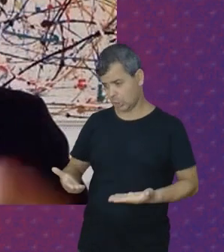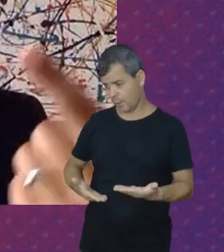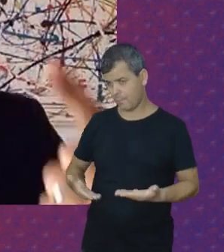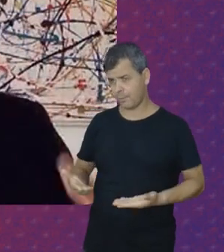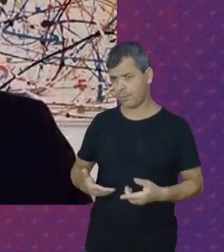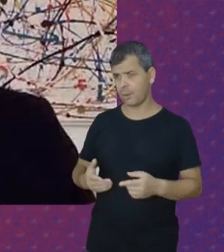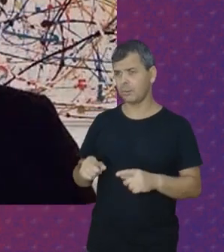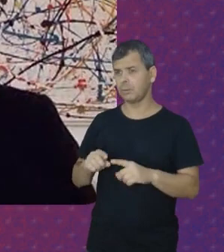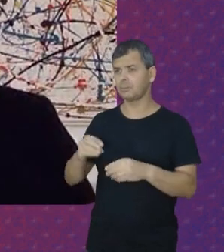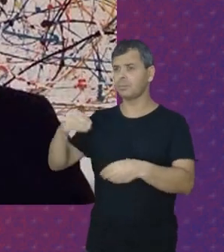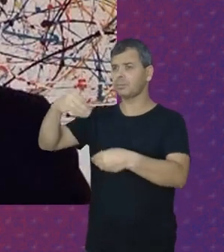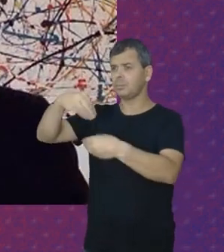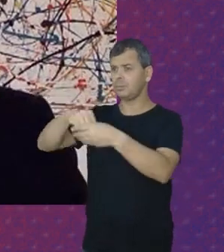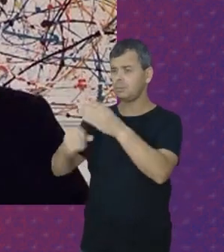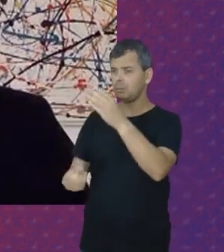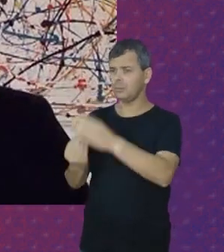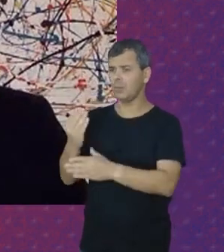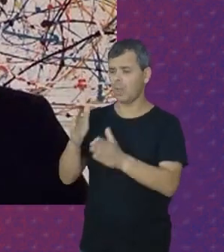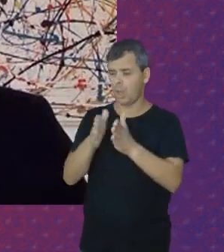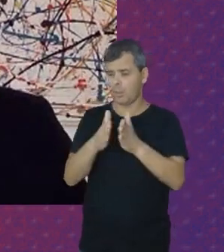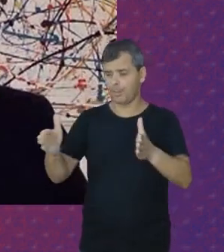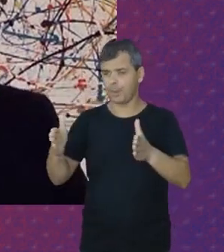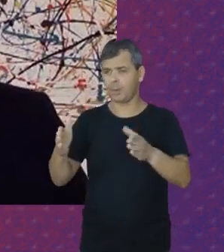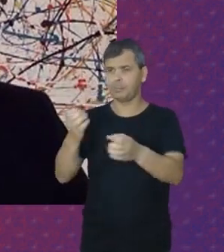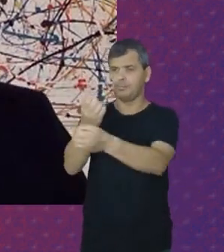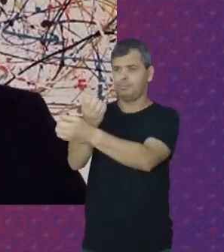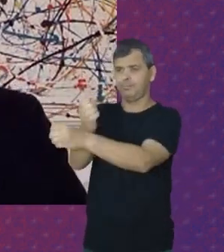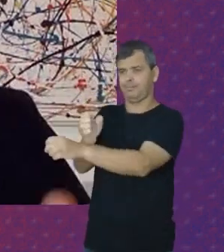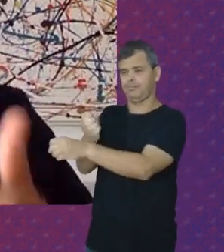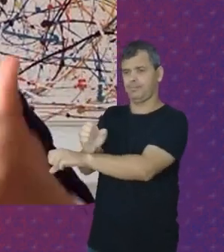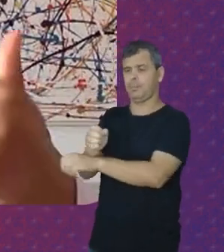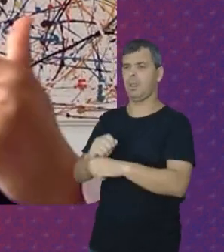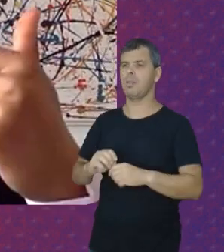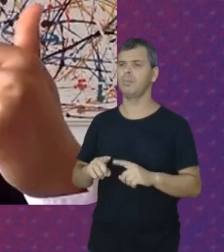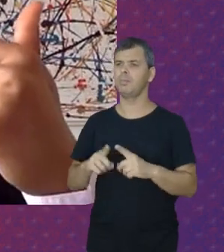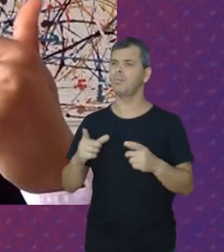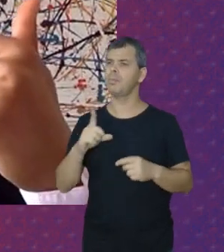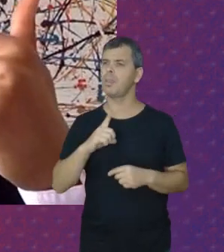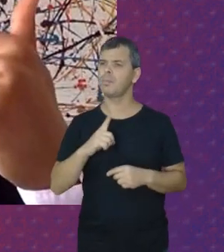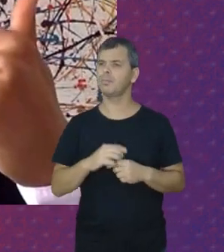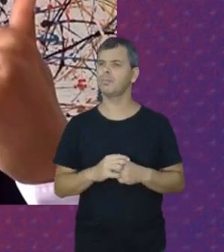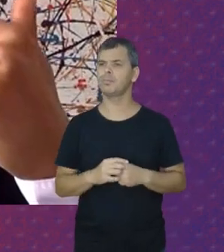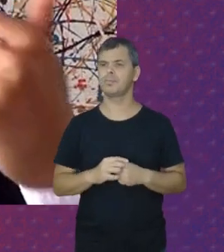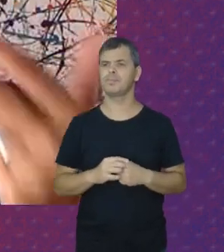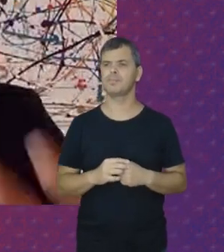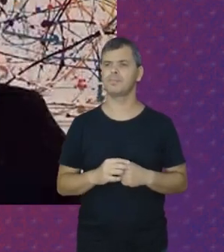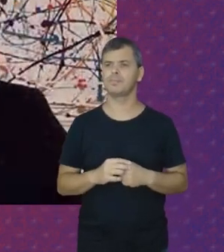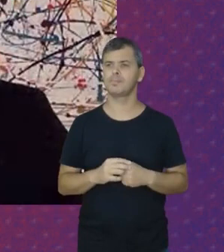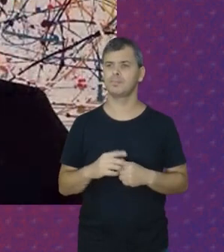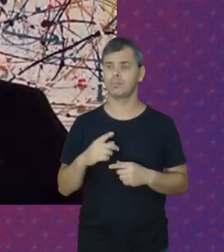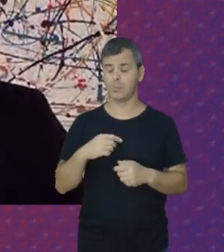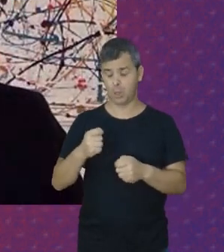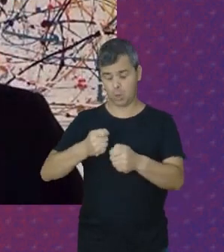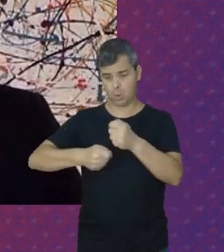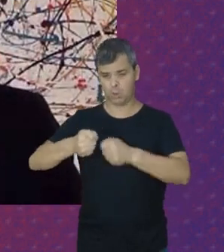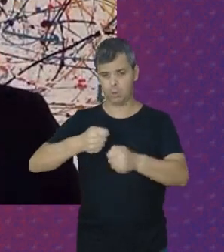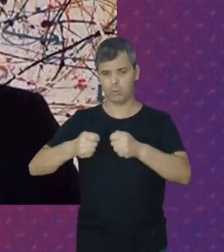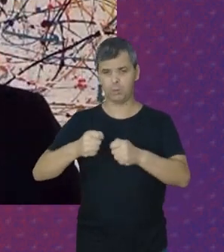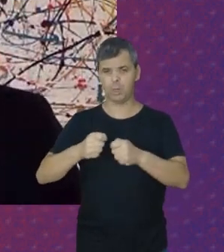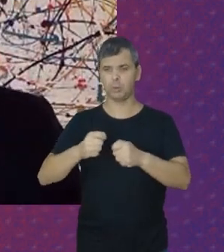Instaurado No período Escravocrata E o controle